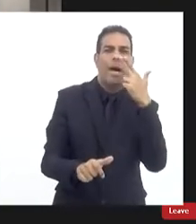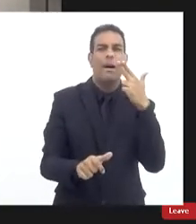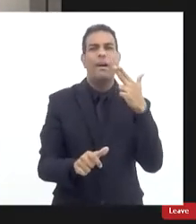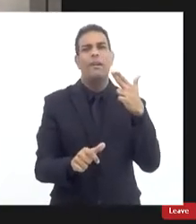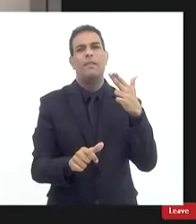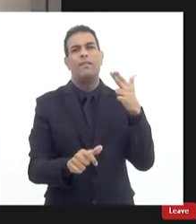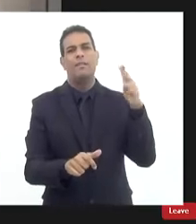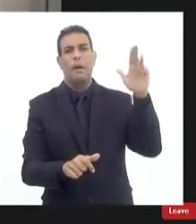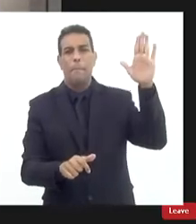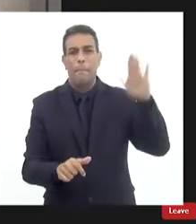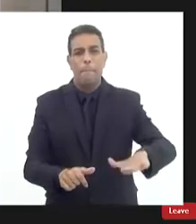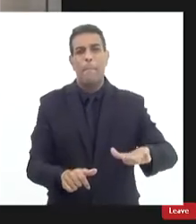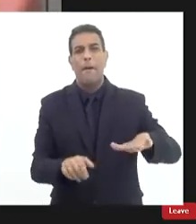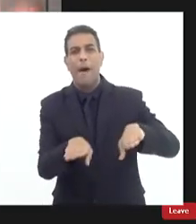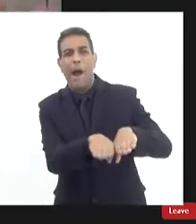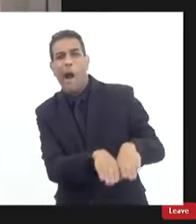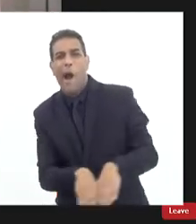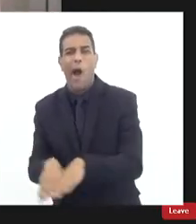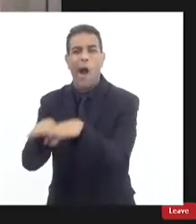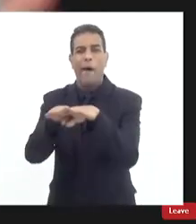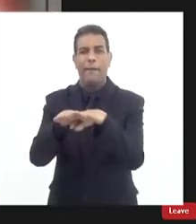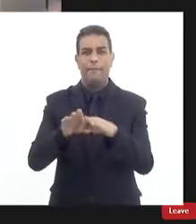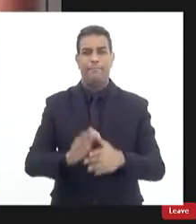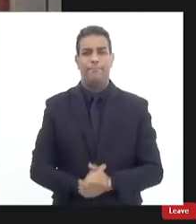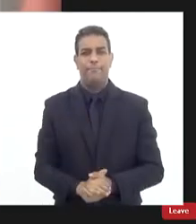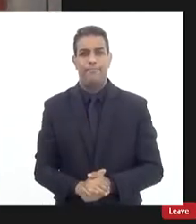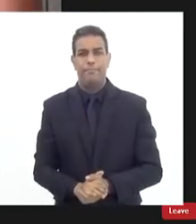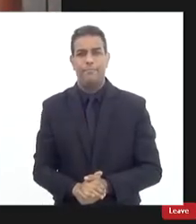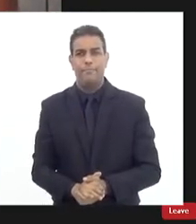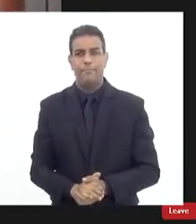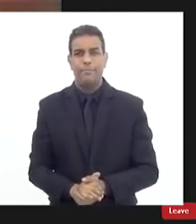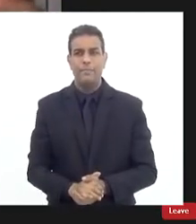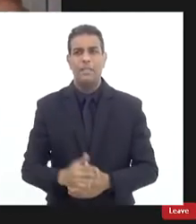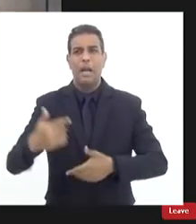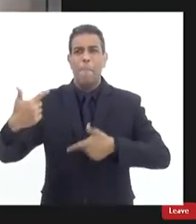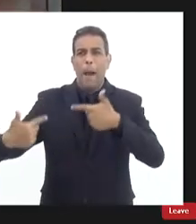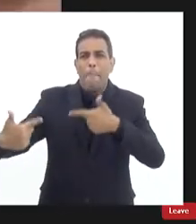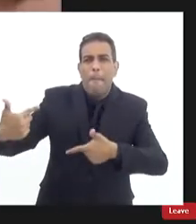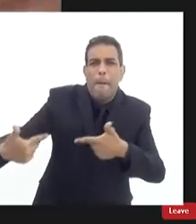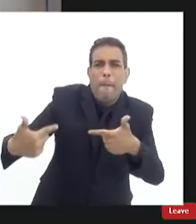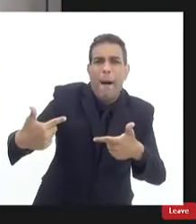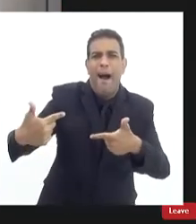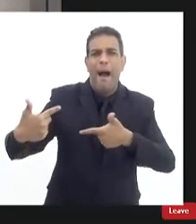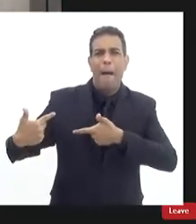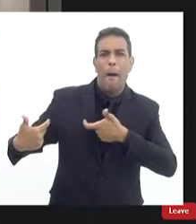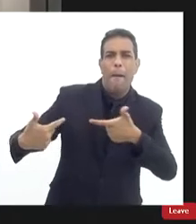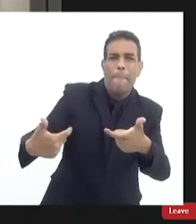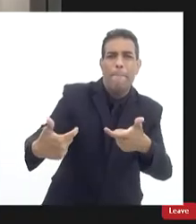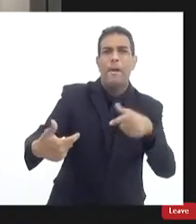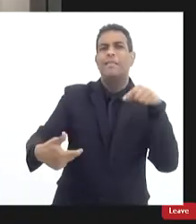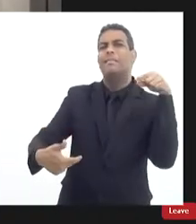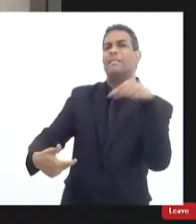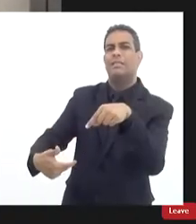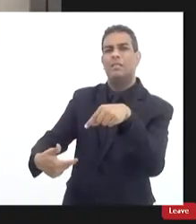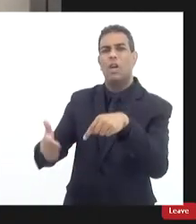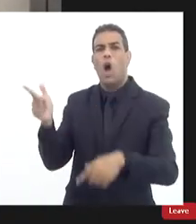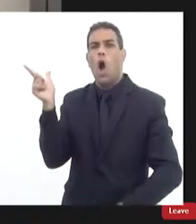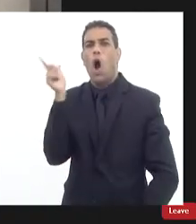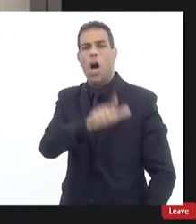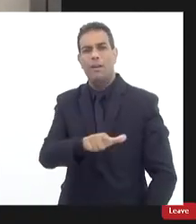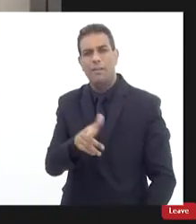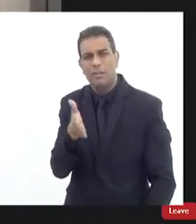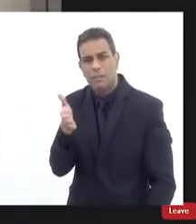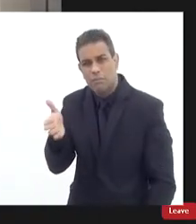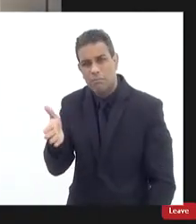pagam por essas mazelas mas vamos lá como é que pode você estar num confronto atirando você consegue acertar o seu oponente